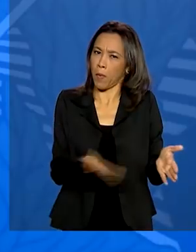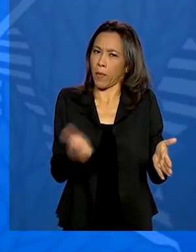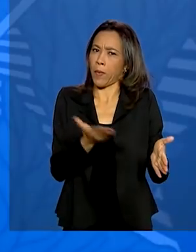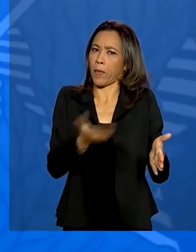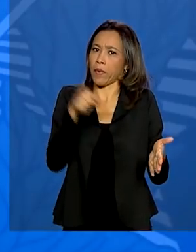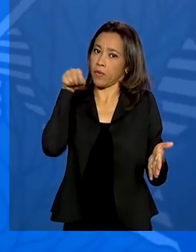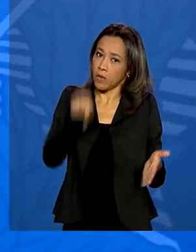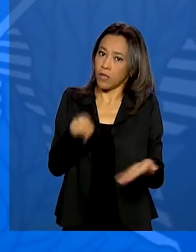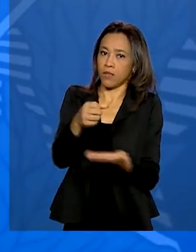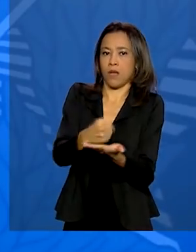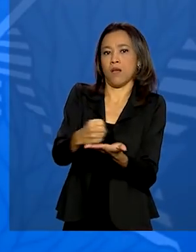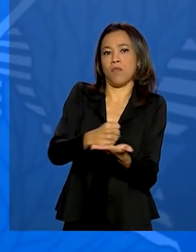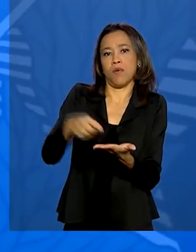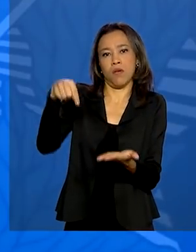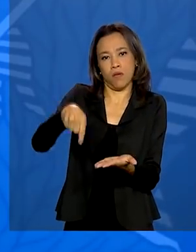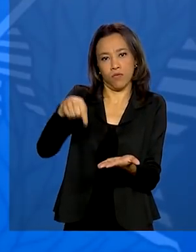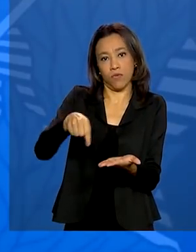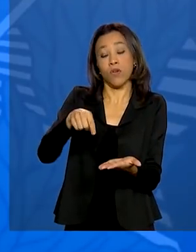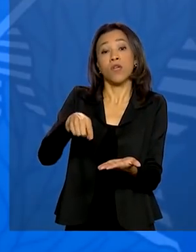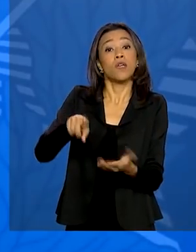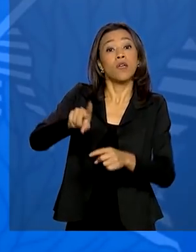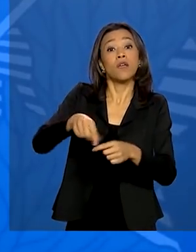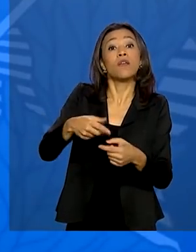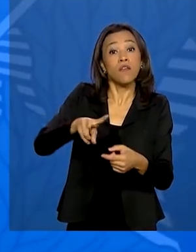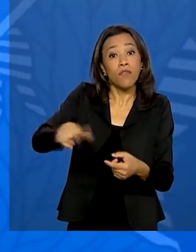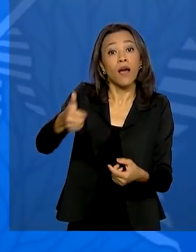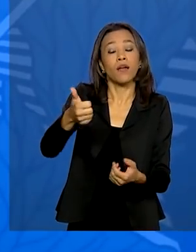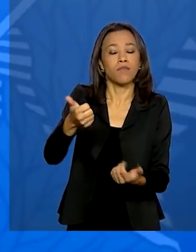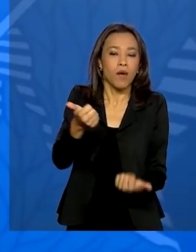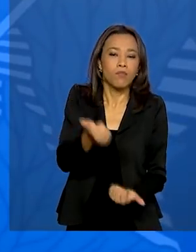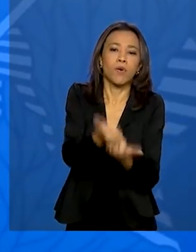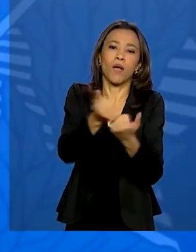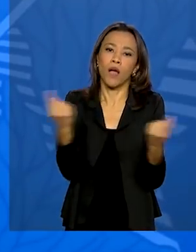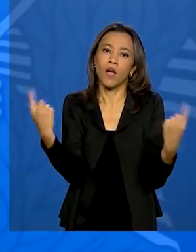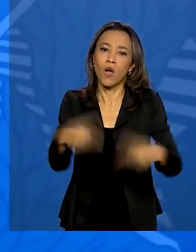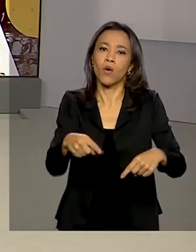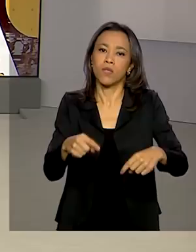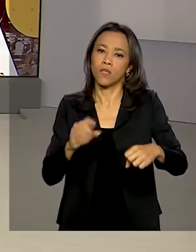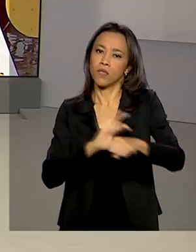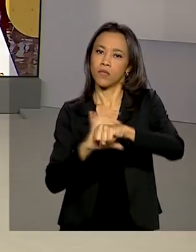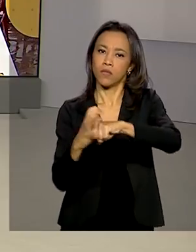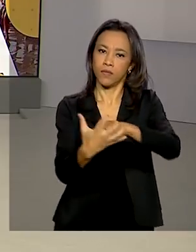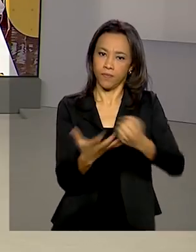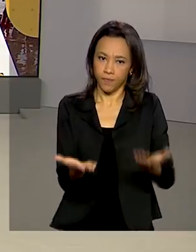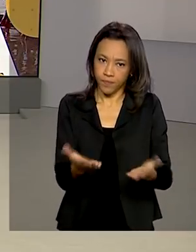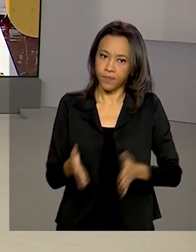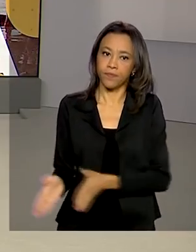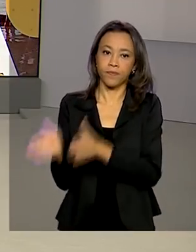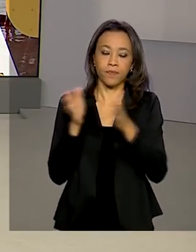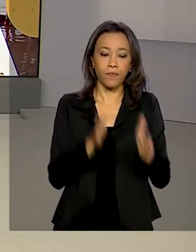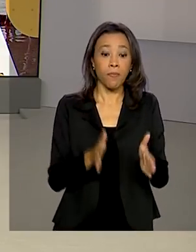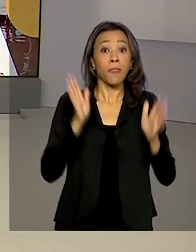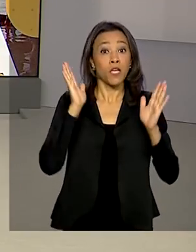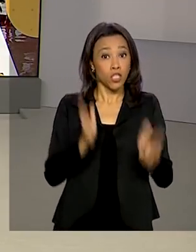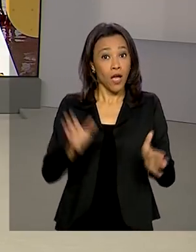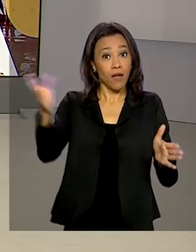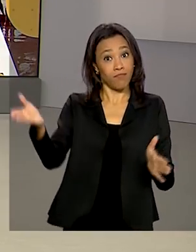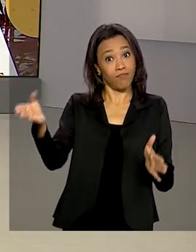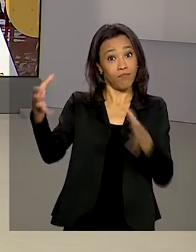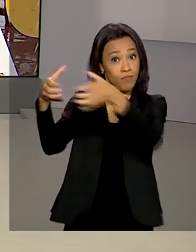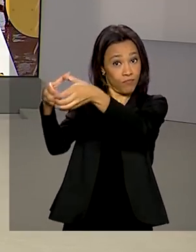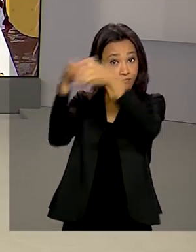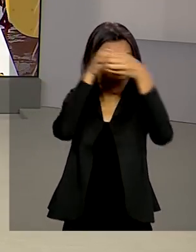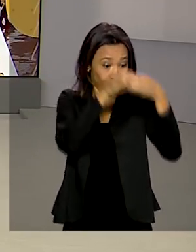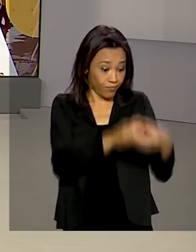daquele medicamento, um insumo que vai apoiar o enfrentamento da Covid-19. Já estão em território nacional os